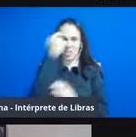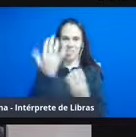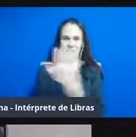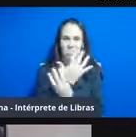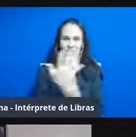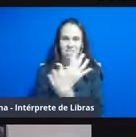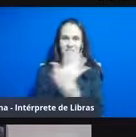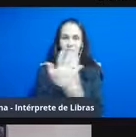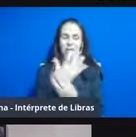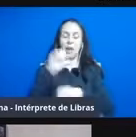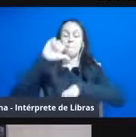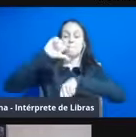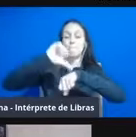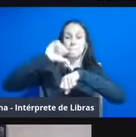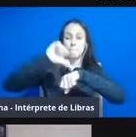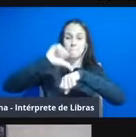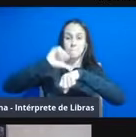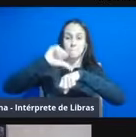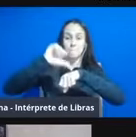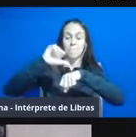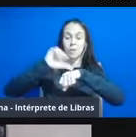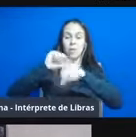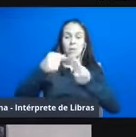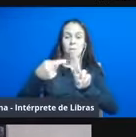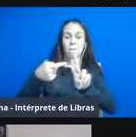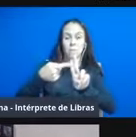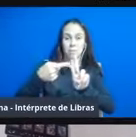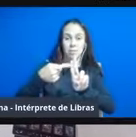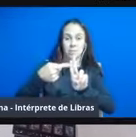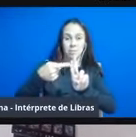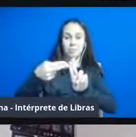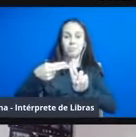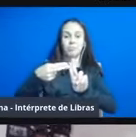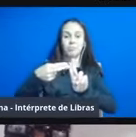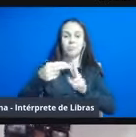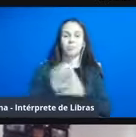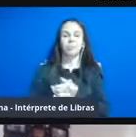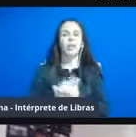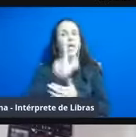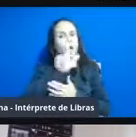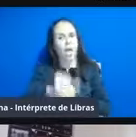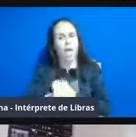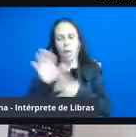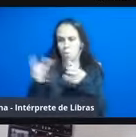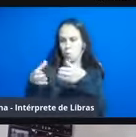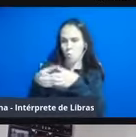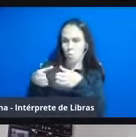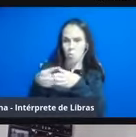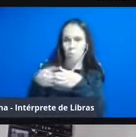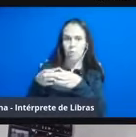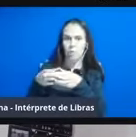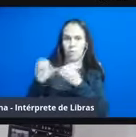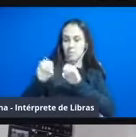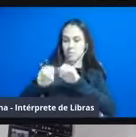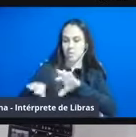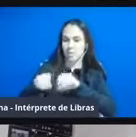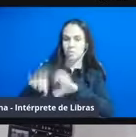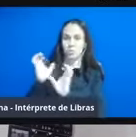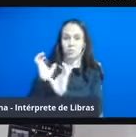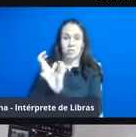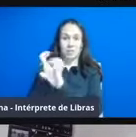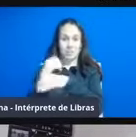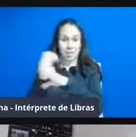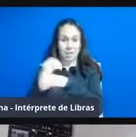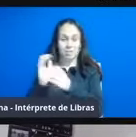das Missões, como parte do projeto Ensino em Ciências, sinalizando possibilidades de